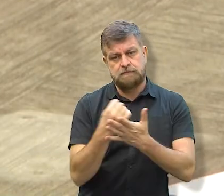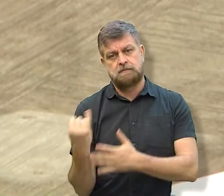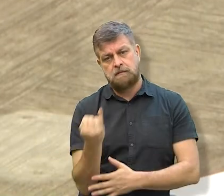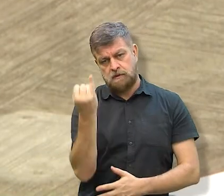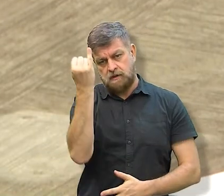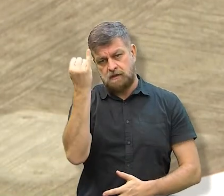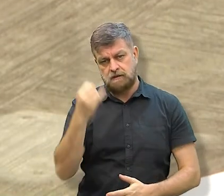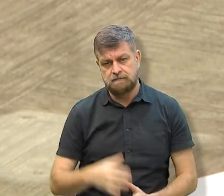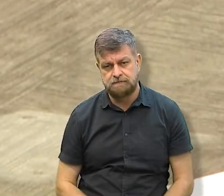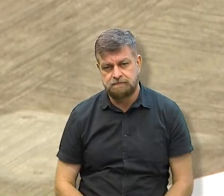essa que é a importante.